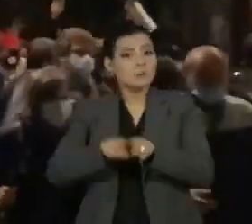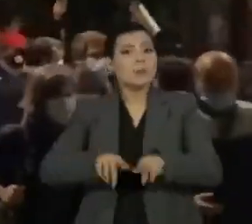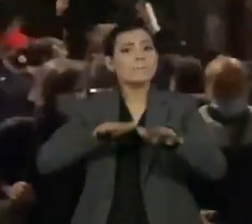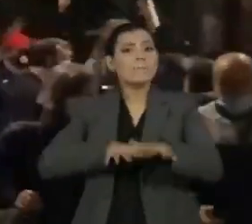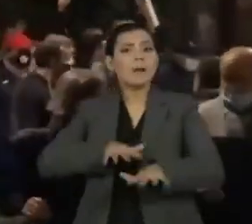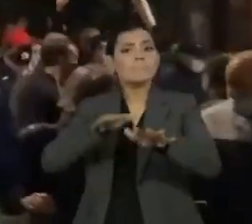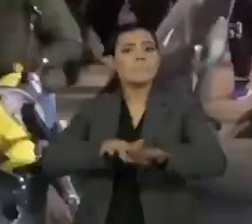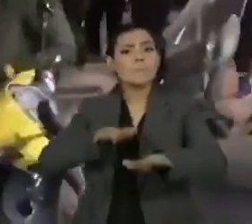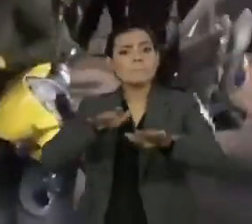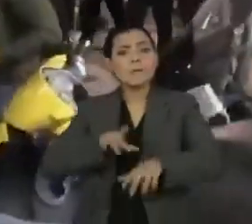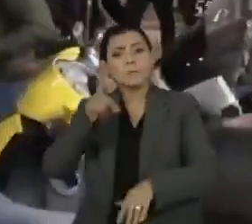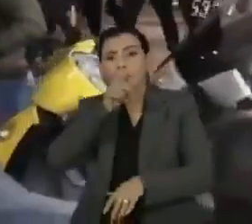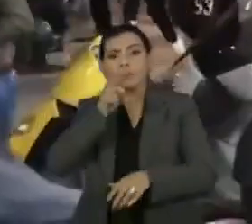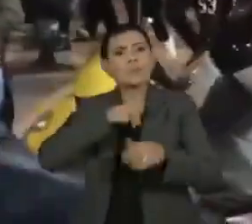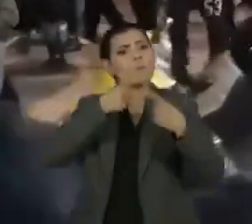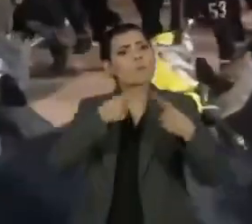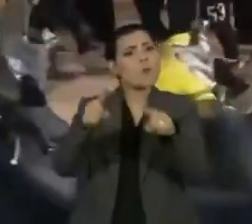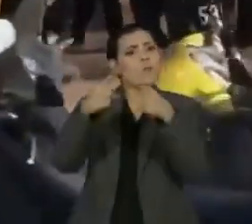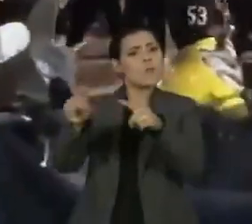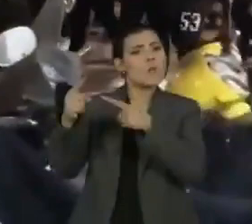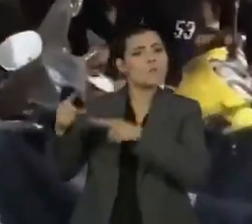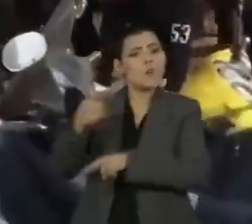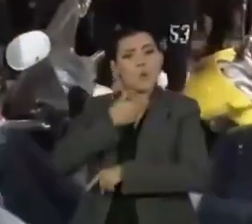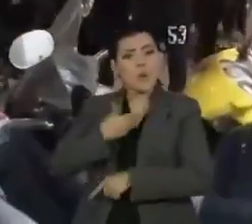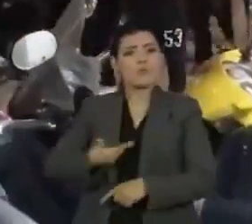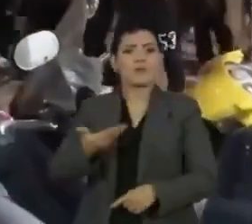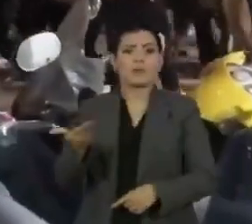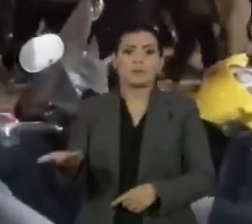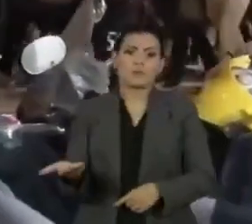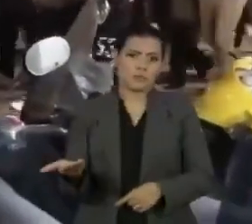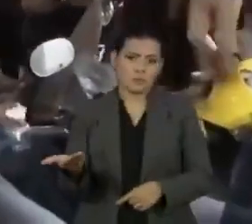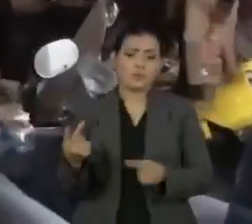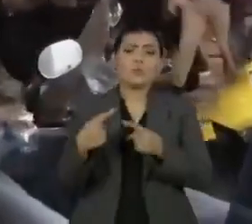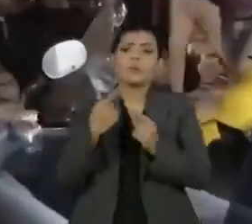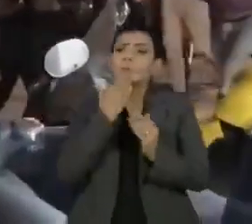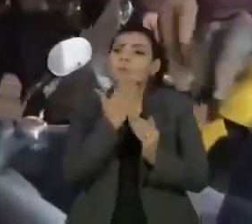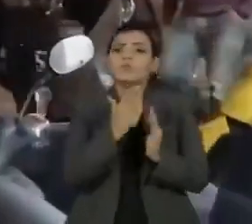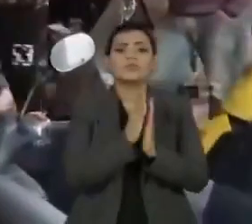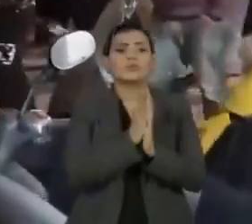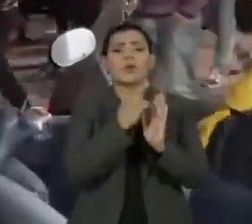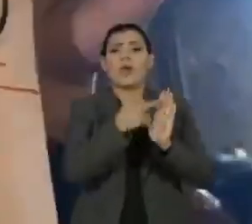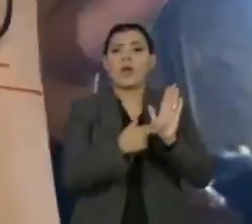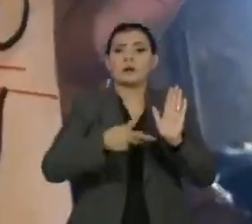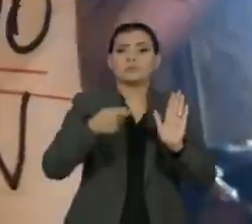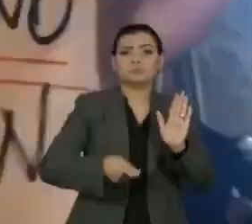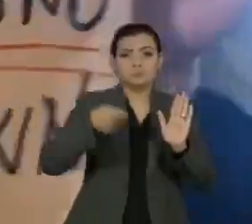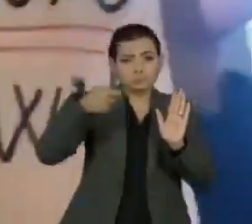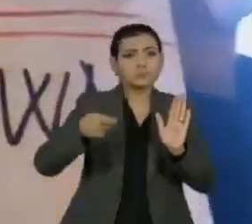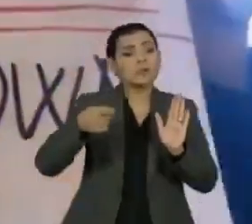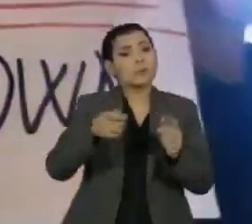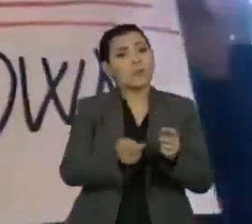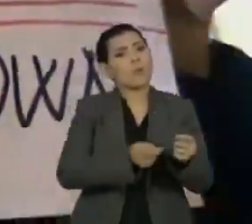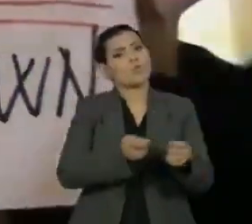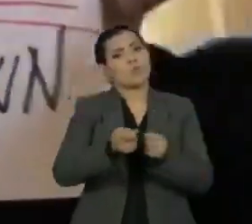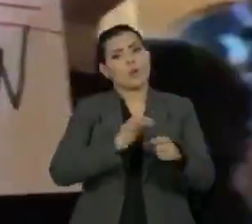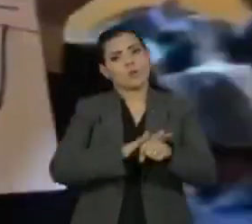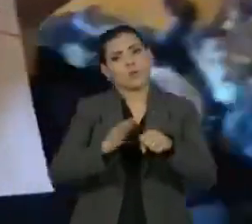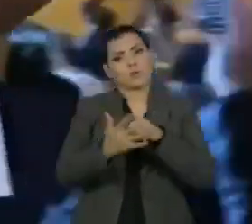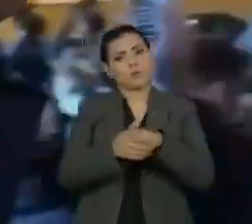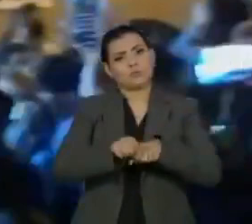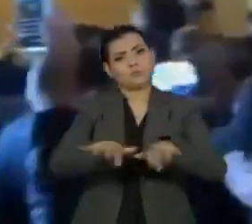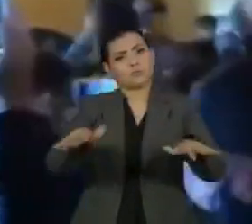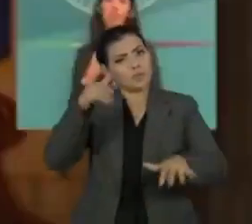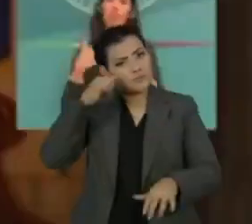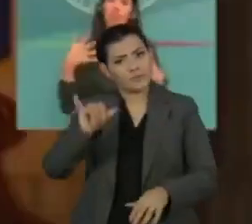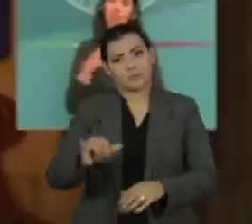na noite desse domingo, protestando contra o governador regional, que pede restrições mais rígidas para combater a disseminação da